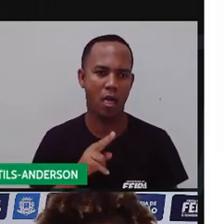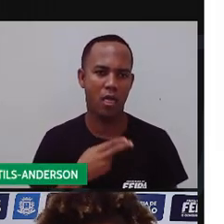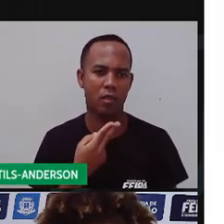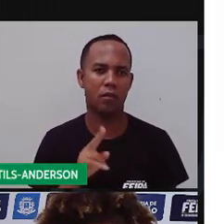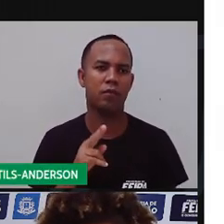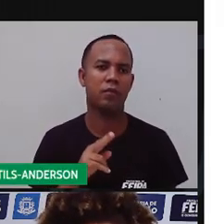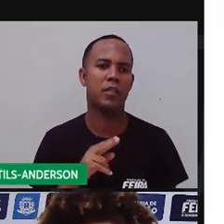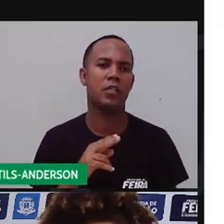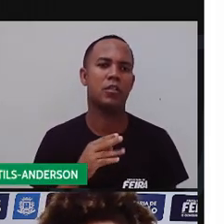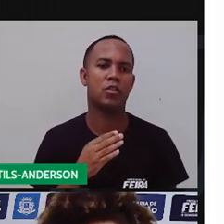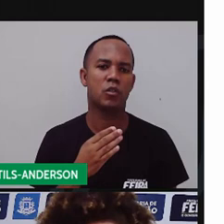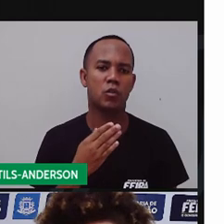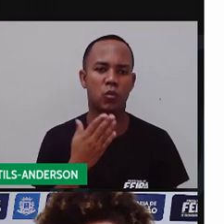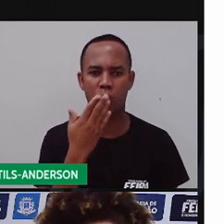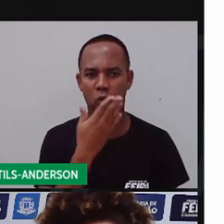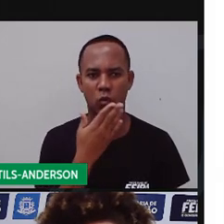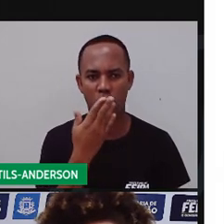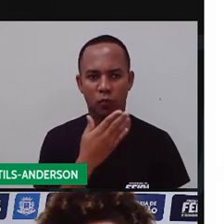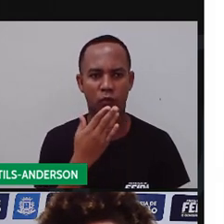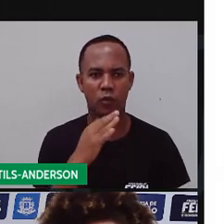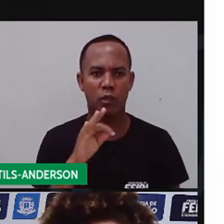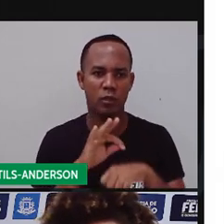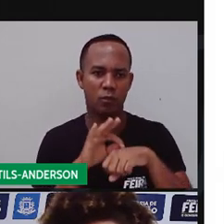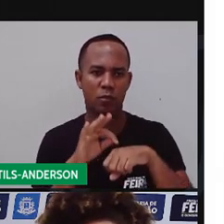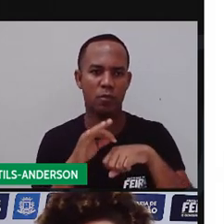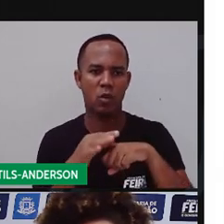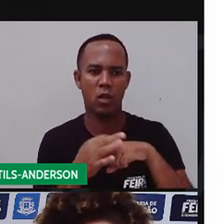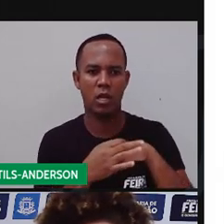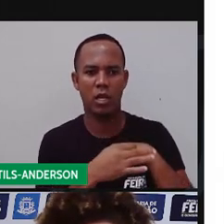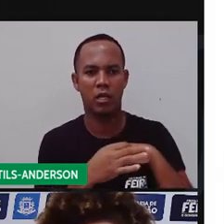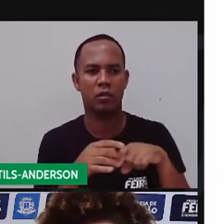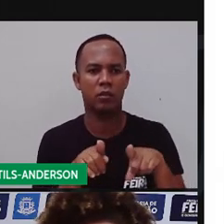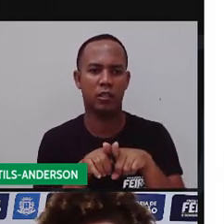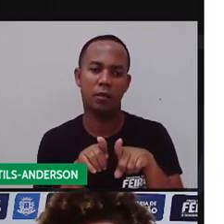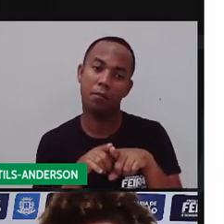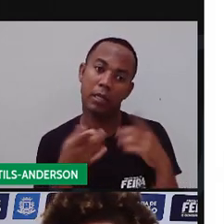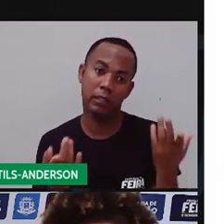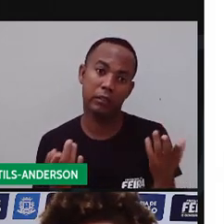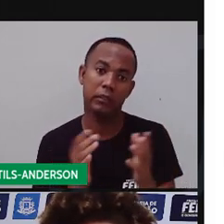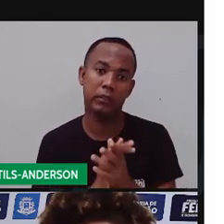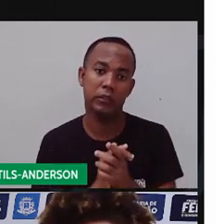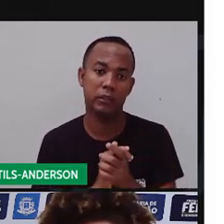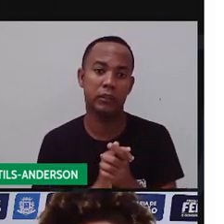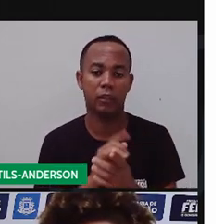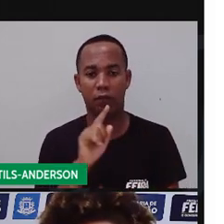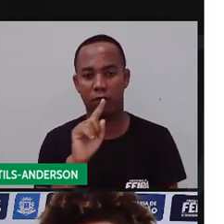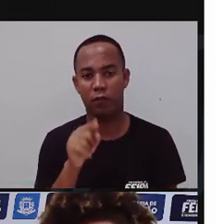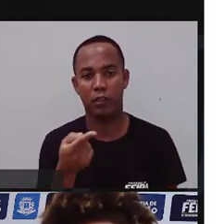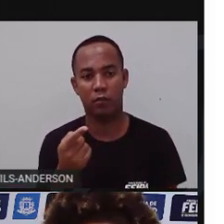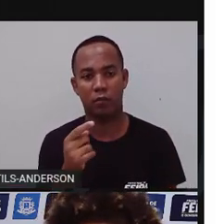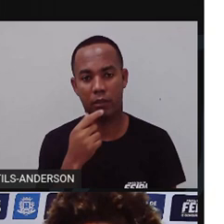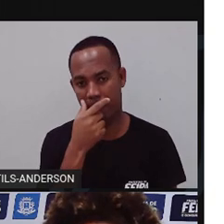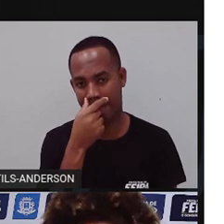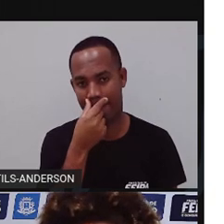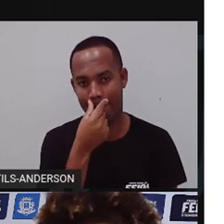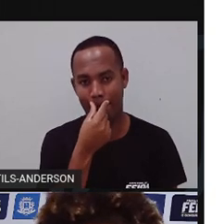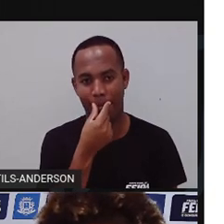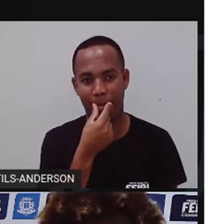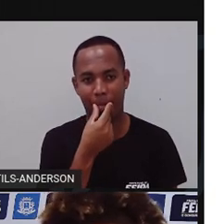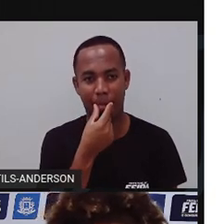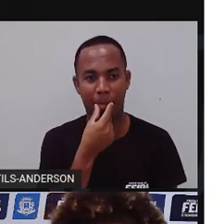flocos, né? Olha, as letras estão mudando de cores. Eu gostei da preta, deixa a preta. Se tiver rosa, eu prefiro. Azul.